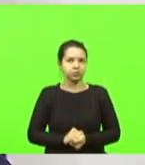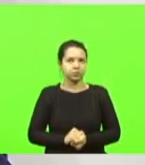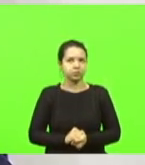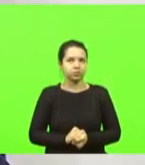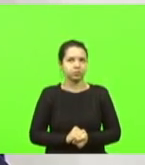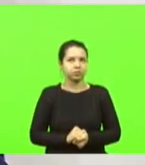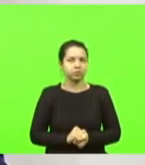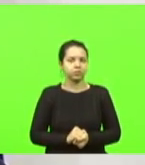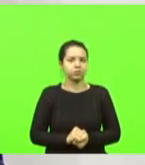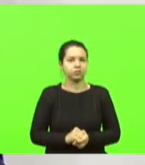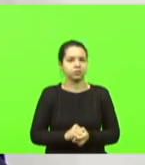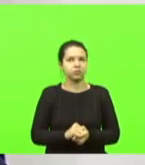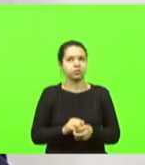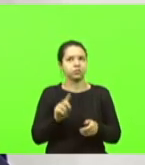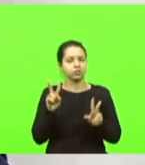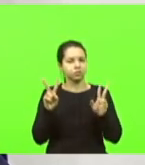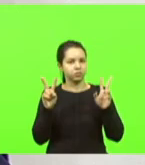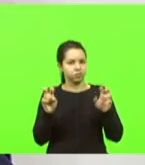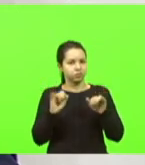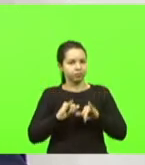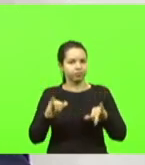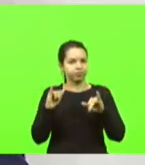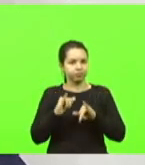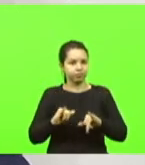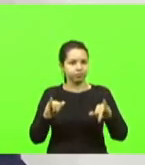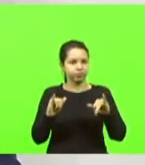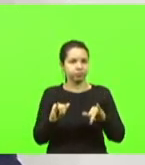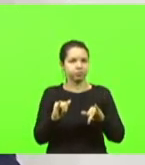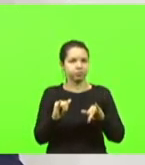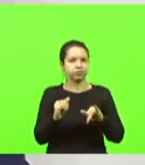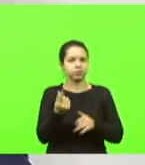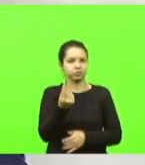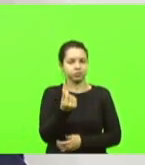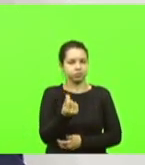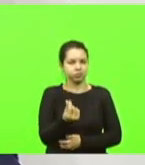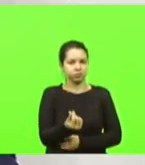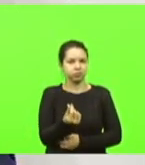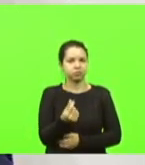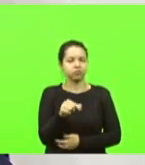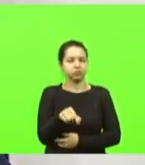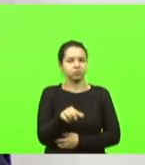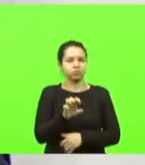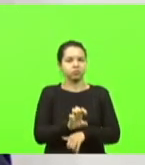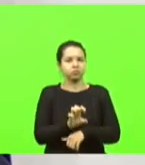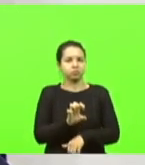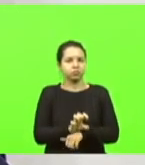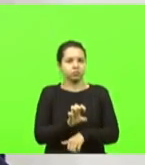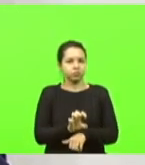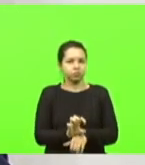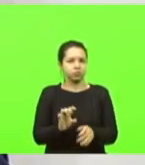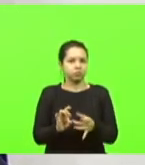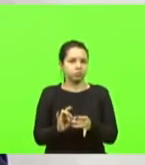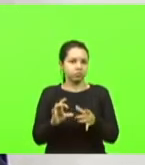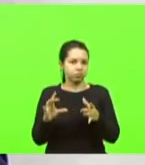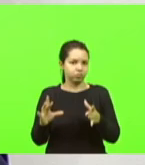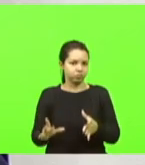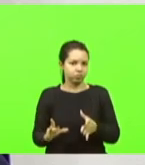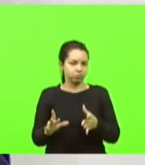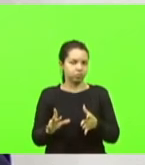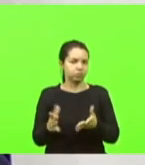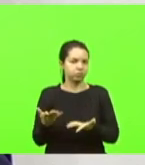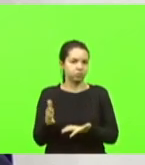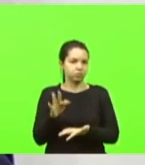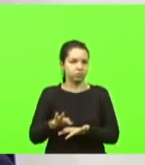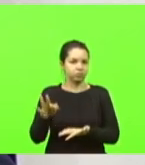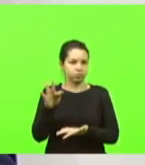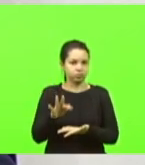polêmica dos recursos do Estado que estão disponibilizados à União, ou seja, ao governo